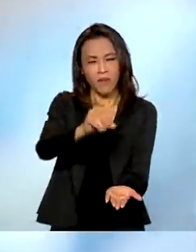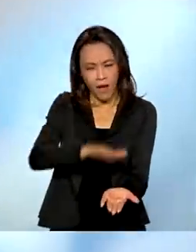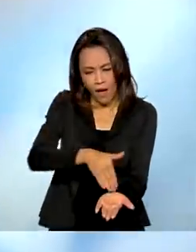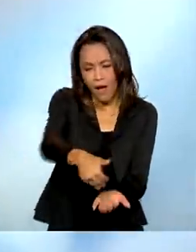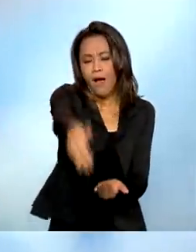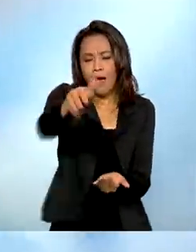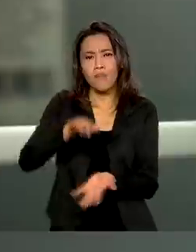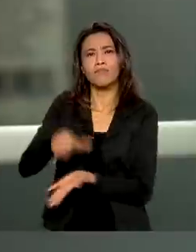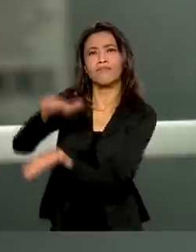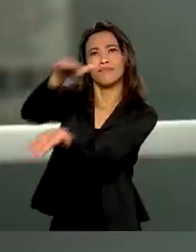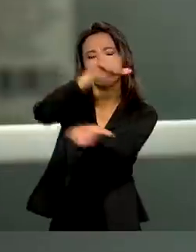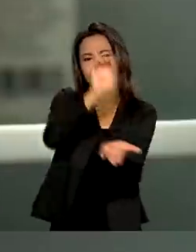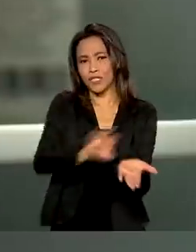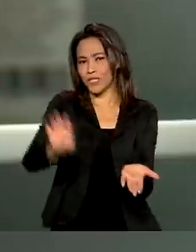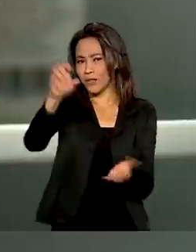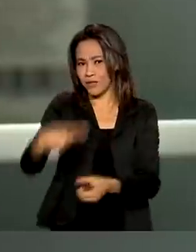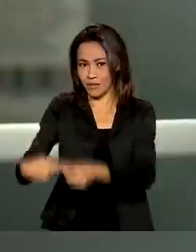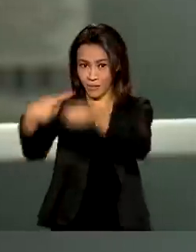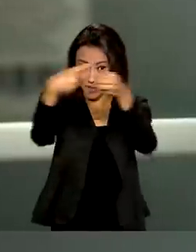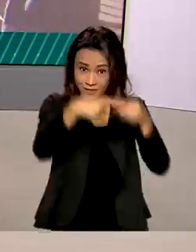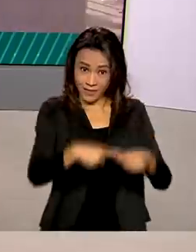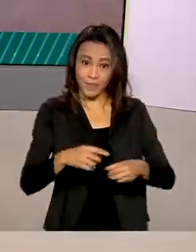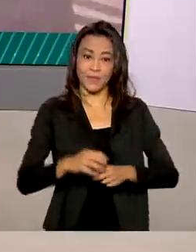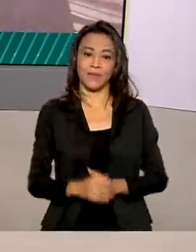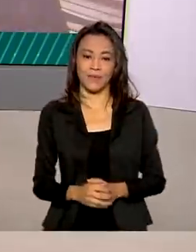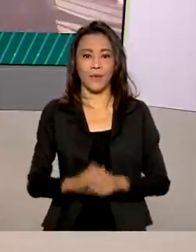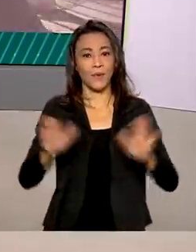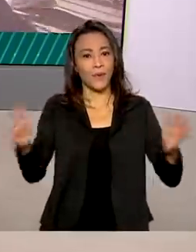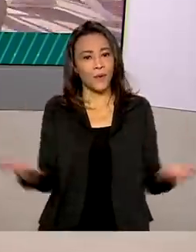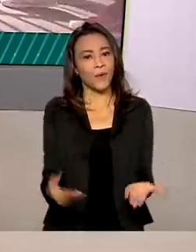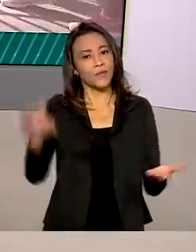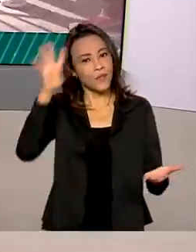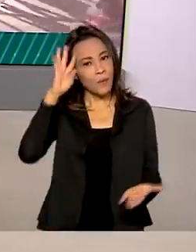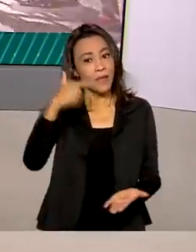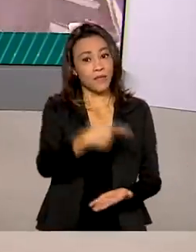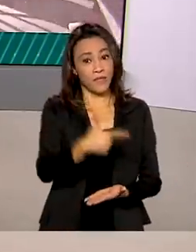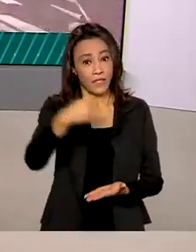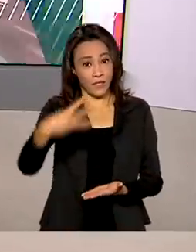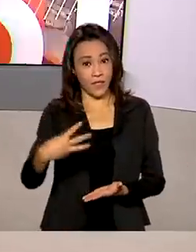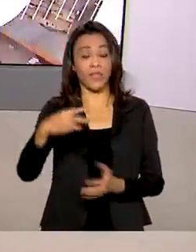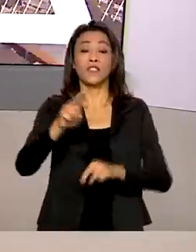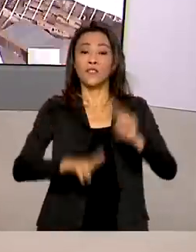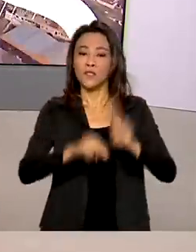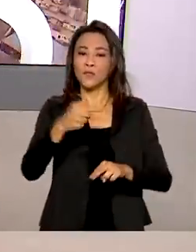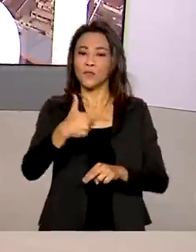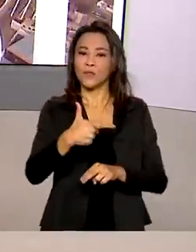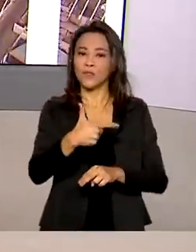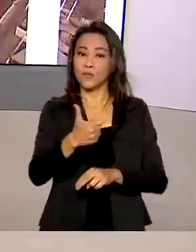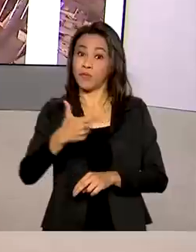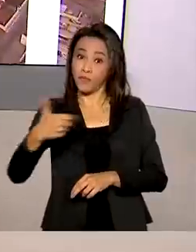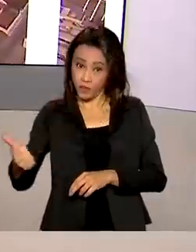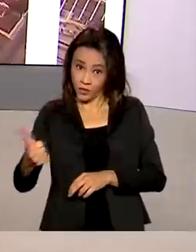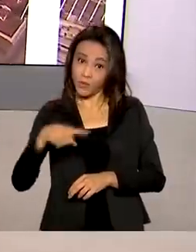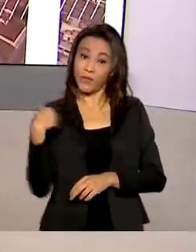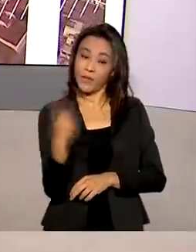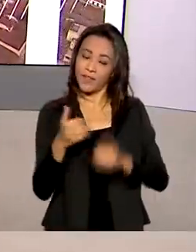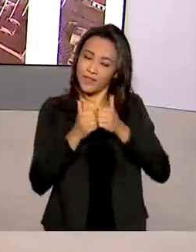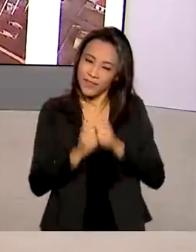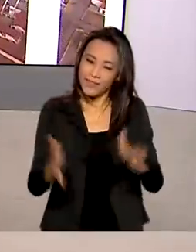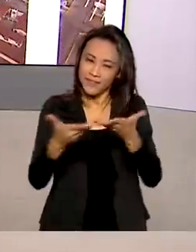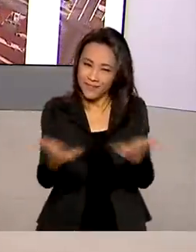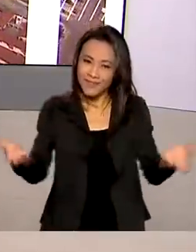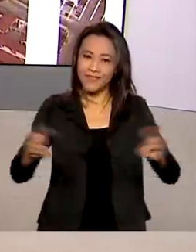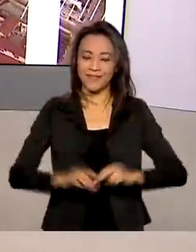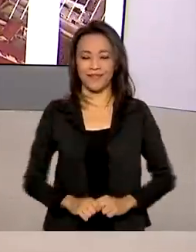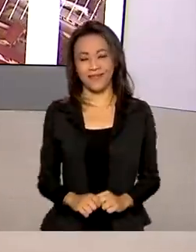distribuídas aos estados e municípios. Quarta-feira, 23 de junho de 2021, o Brasil em Dia está